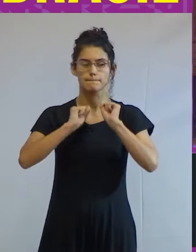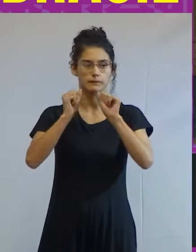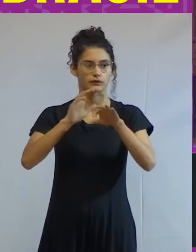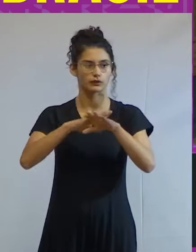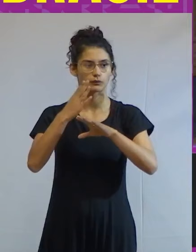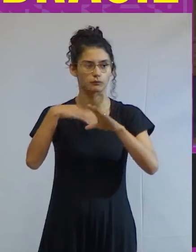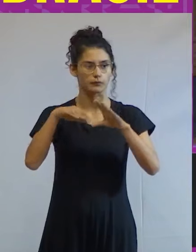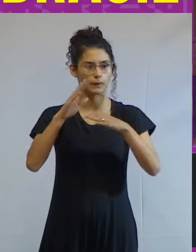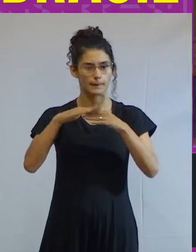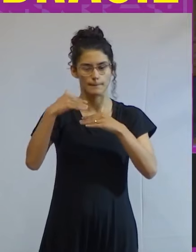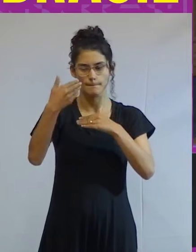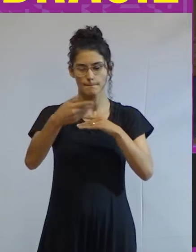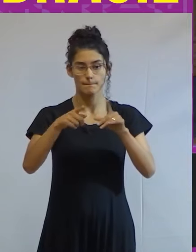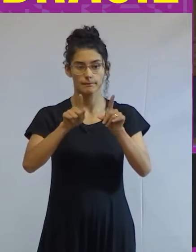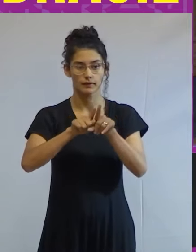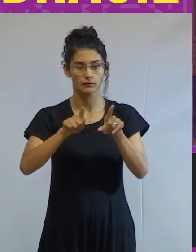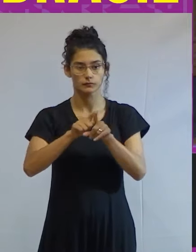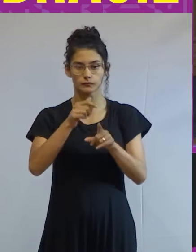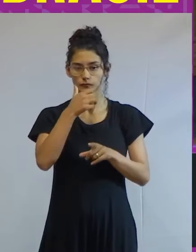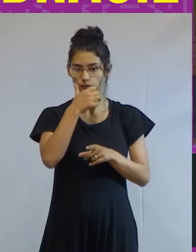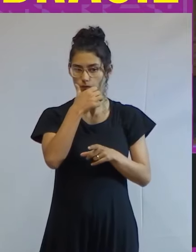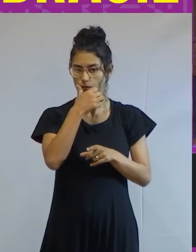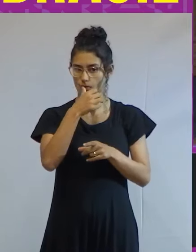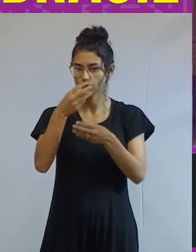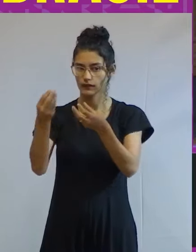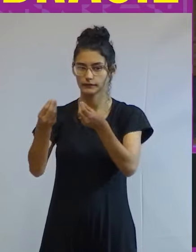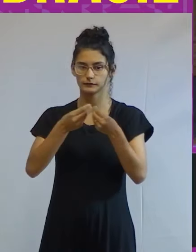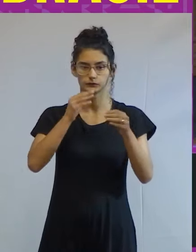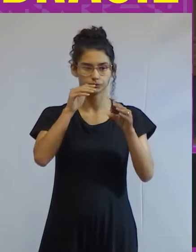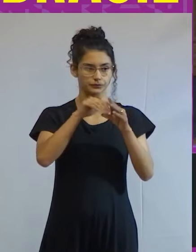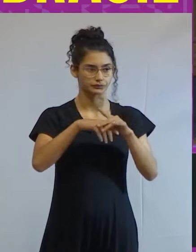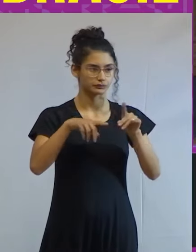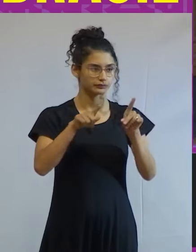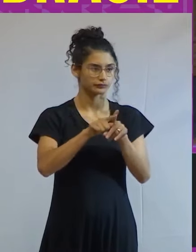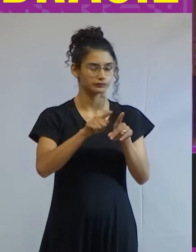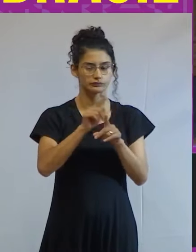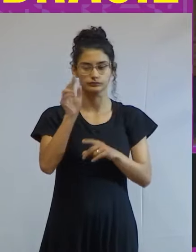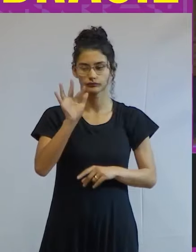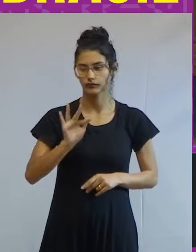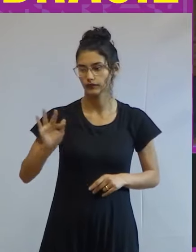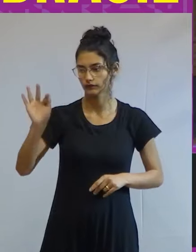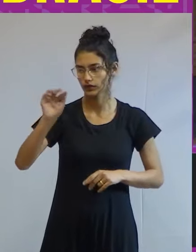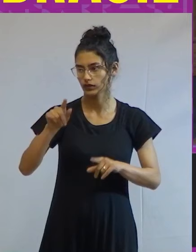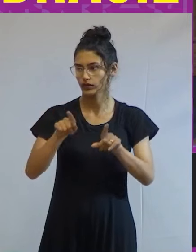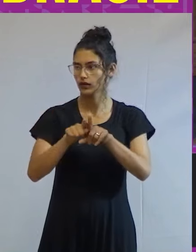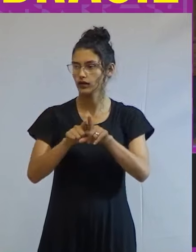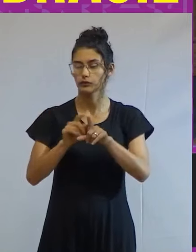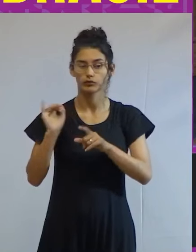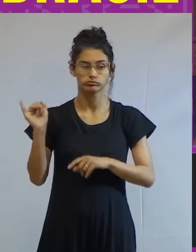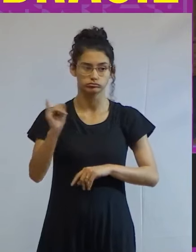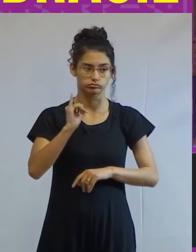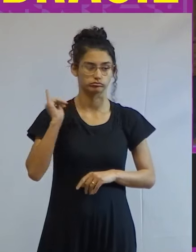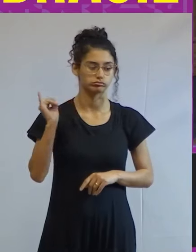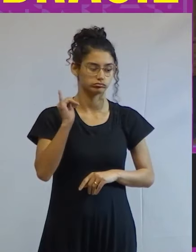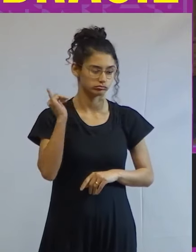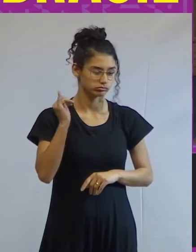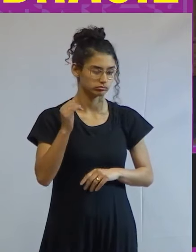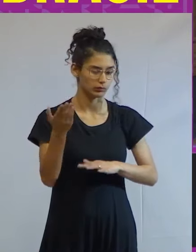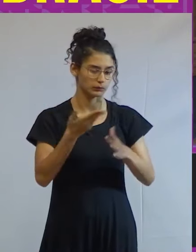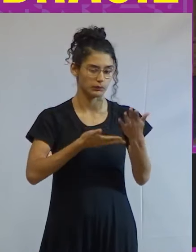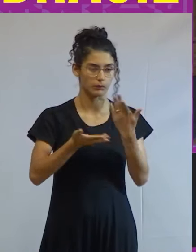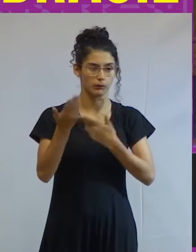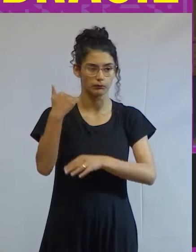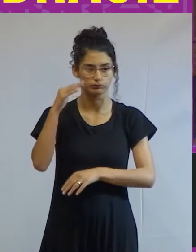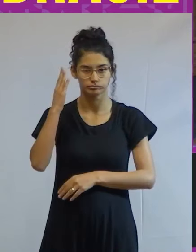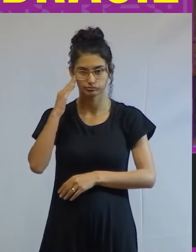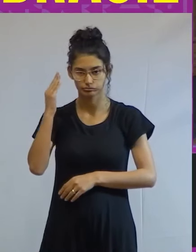tanto para fora, mas também trazer essas vozes para dentro da universidade, isso tem sido importantíssimo, a troca de